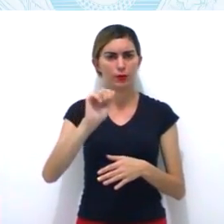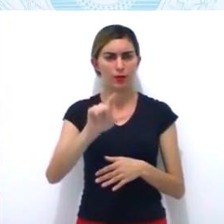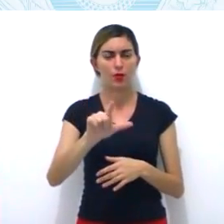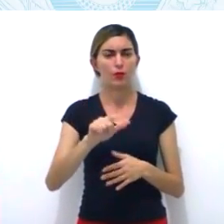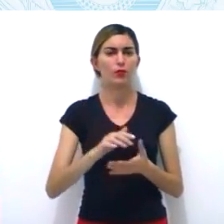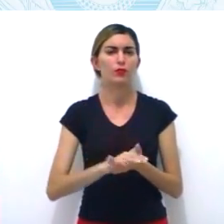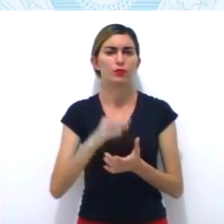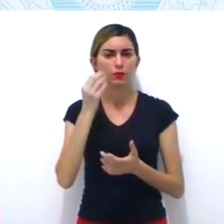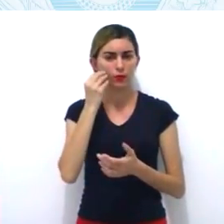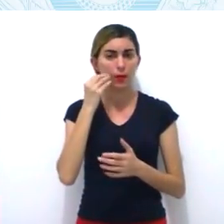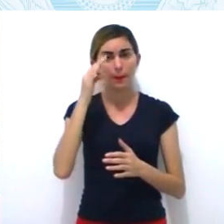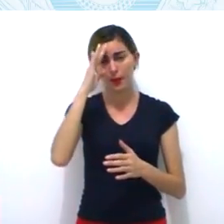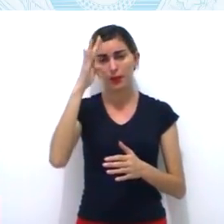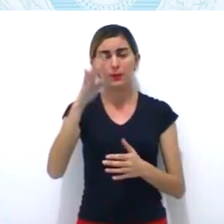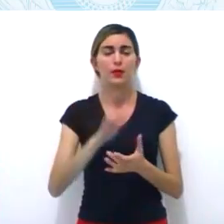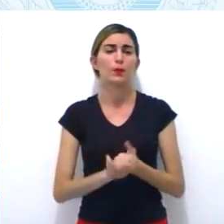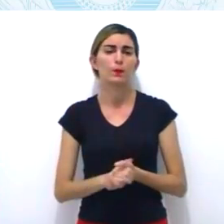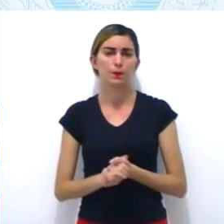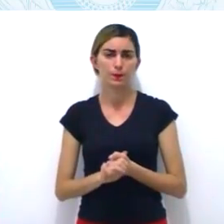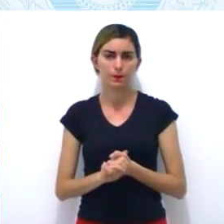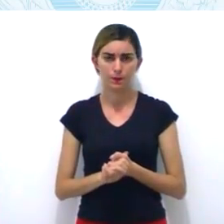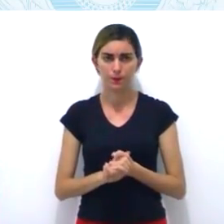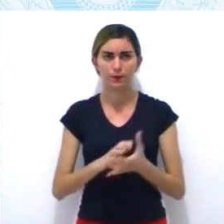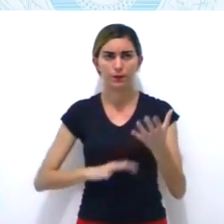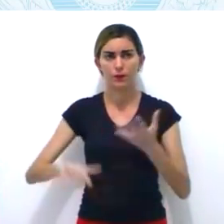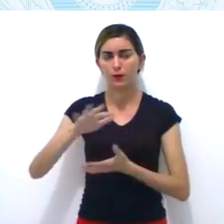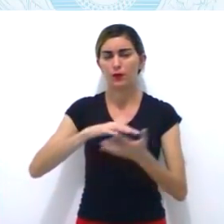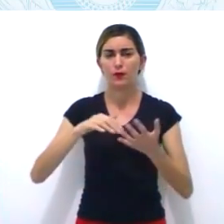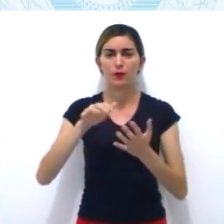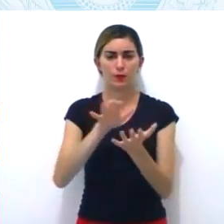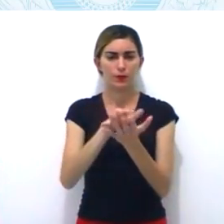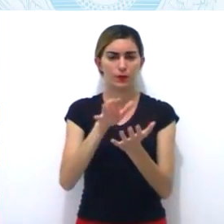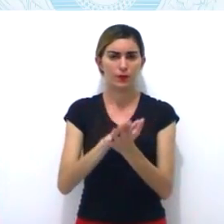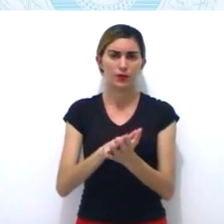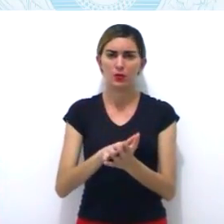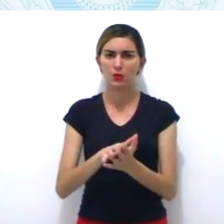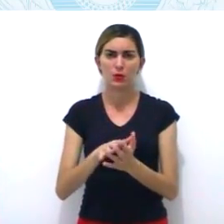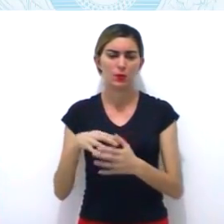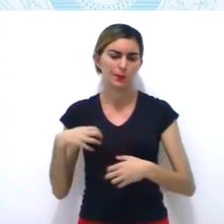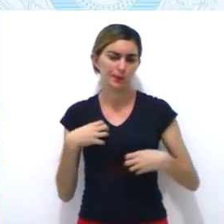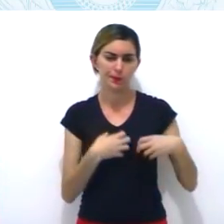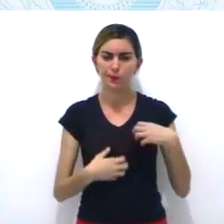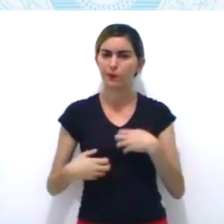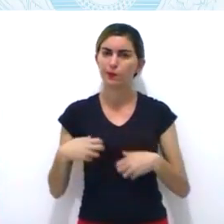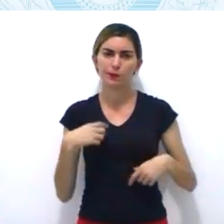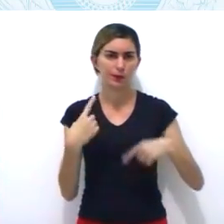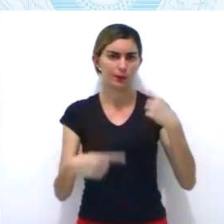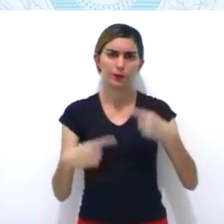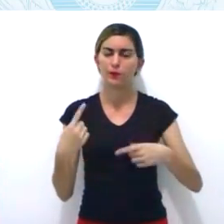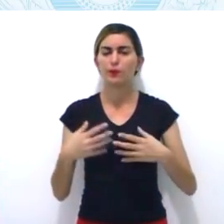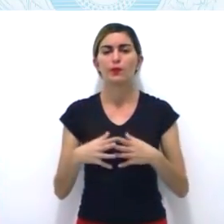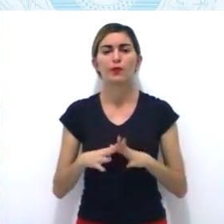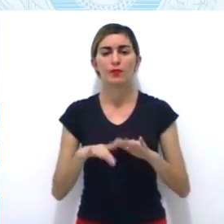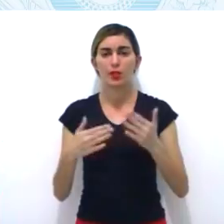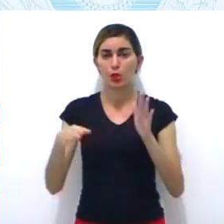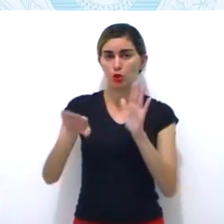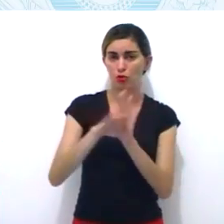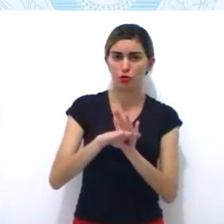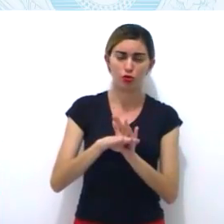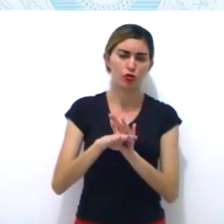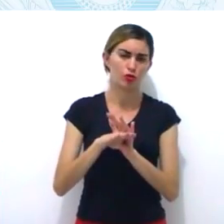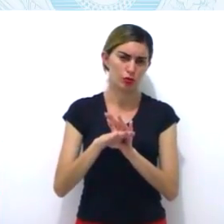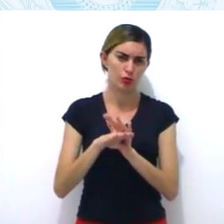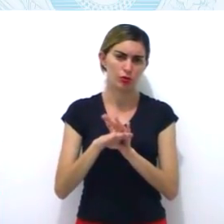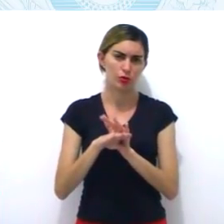Com a chegada do funcionamento da Corte Portuguesa no Brasil, desde o ano de